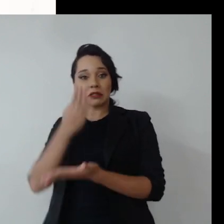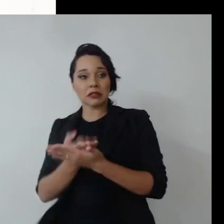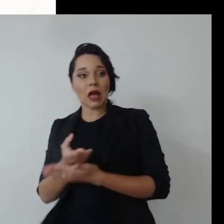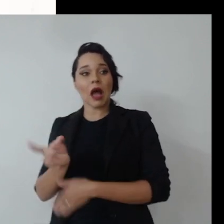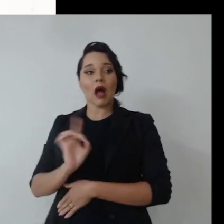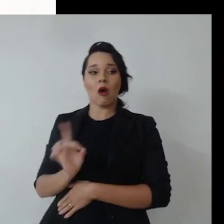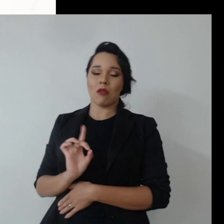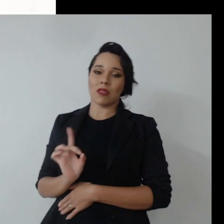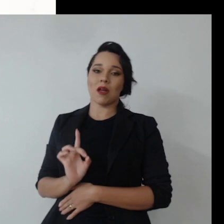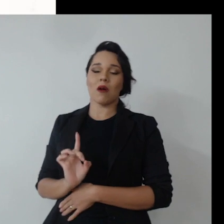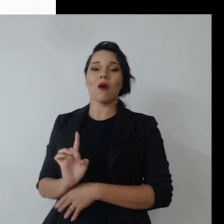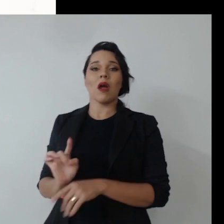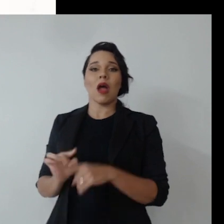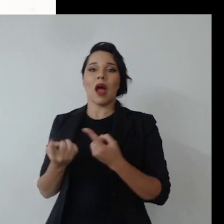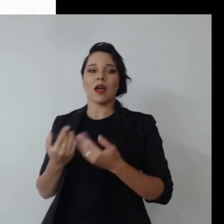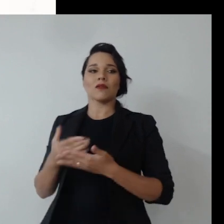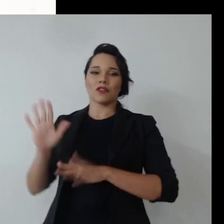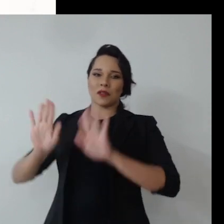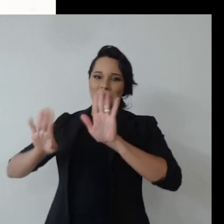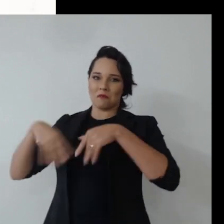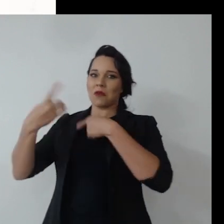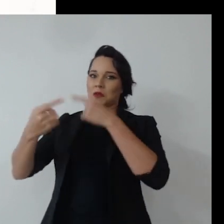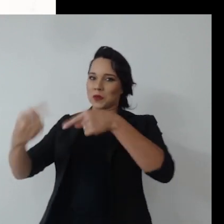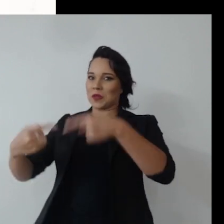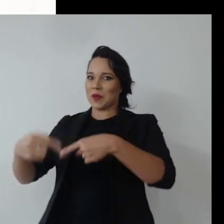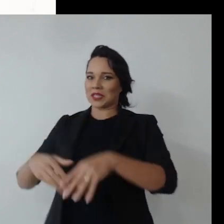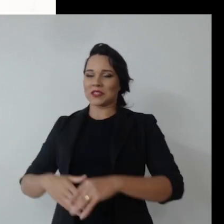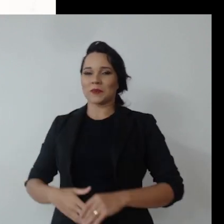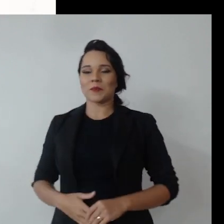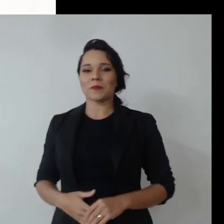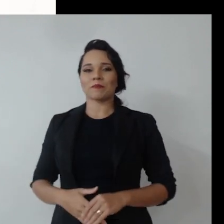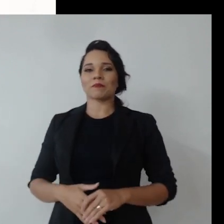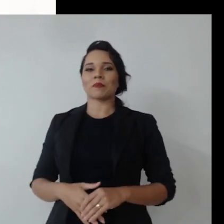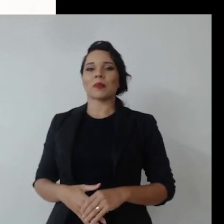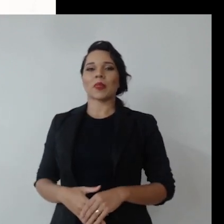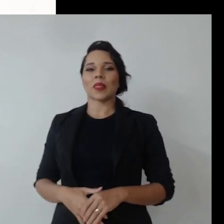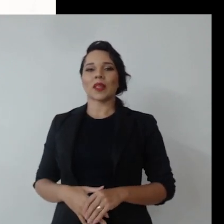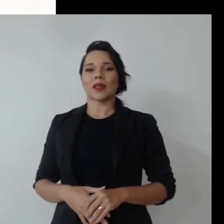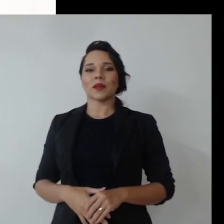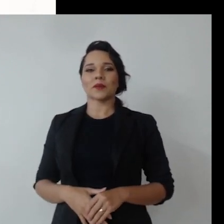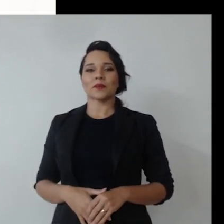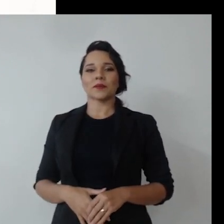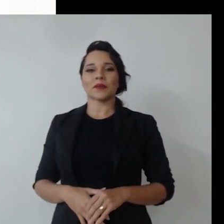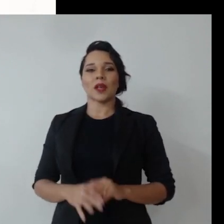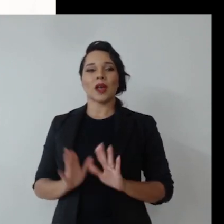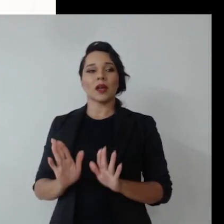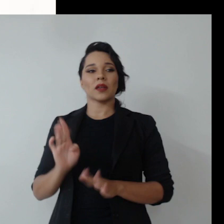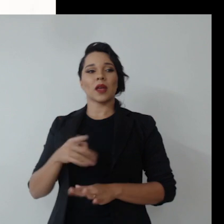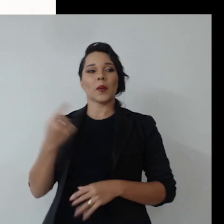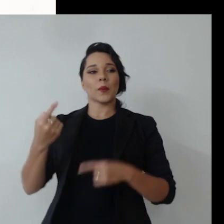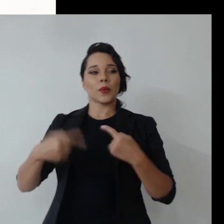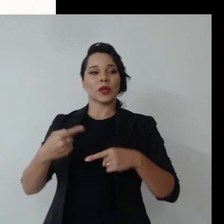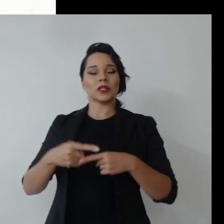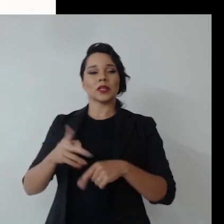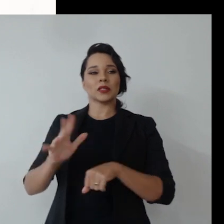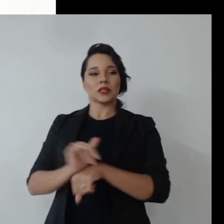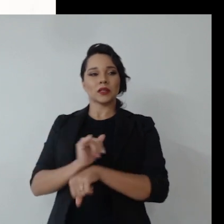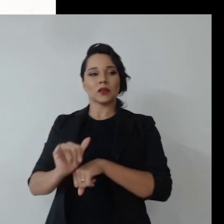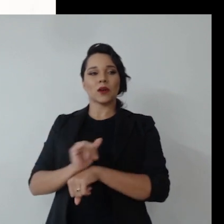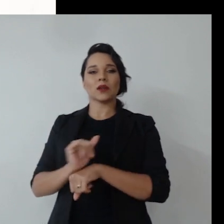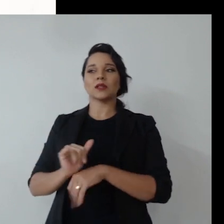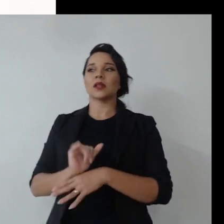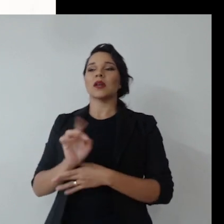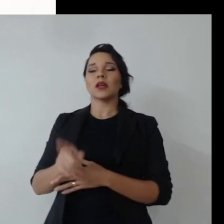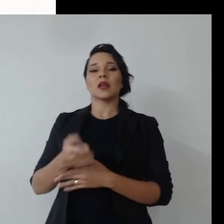acreditar ou não e aí eu deixo para debate. Um dos desafios aí é estabelecer políticas e ações que